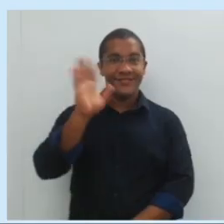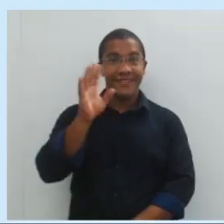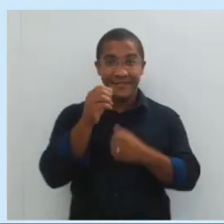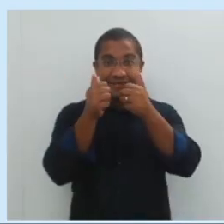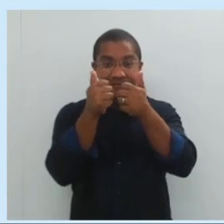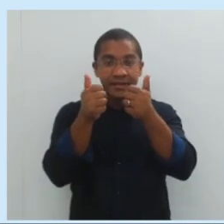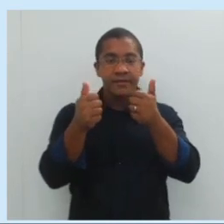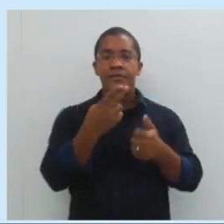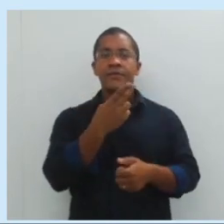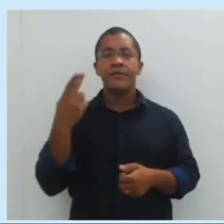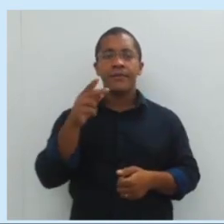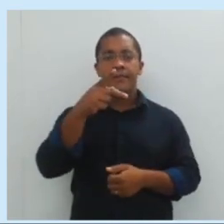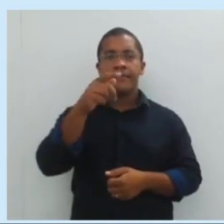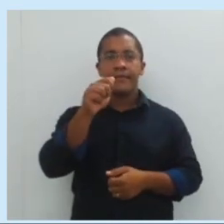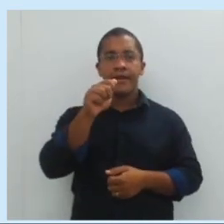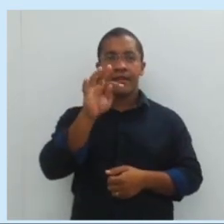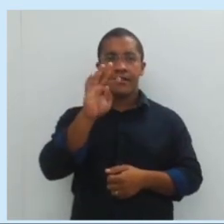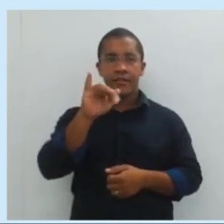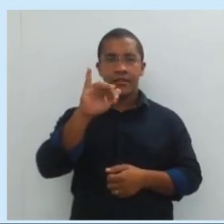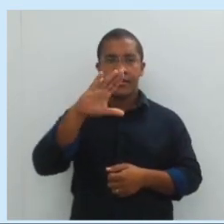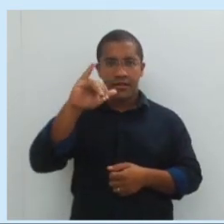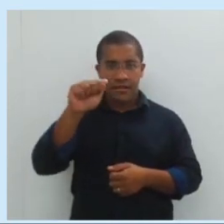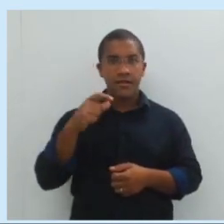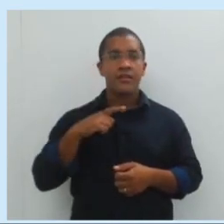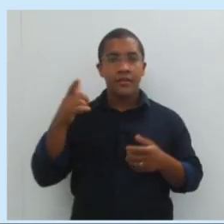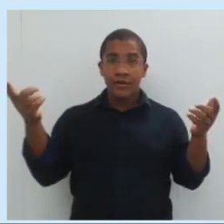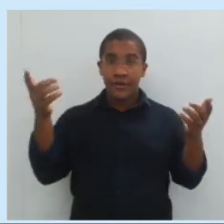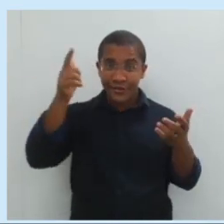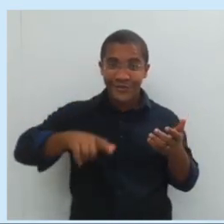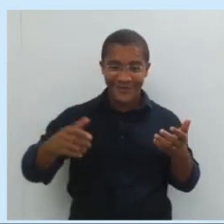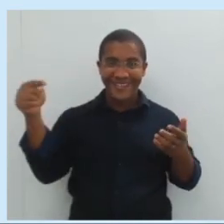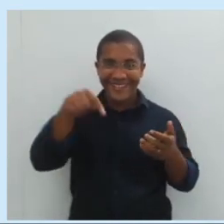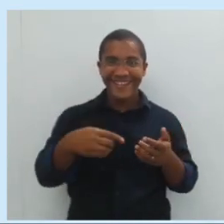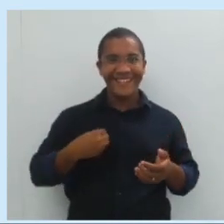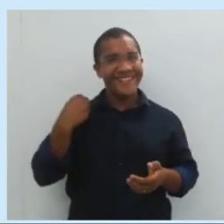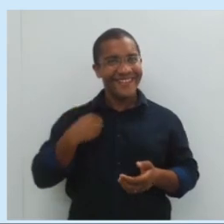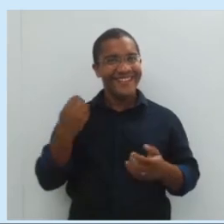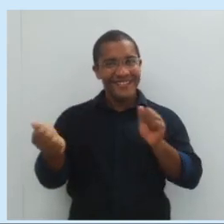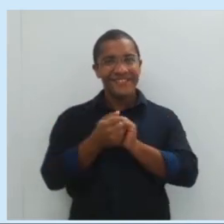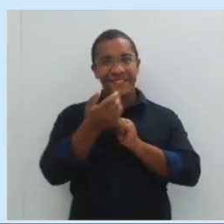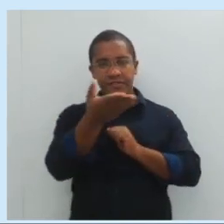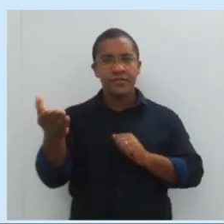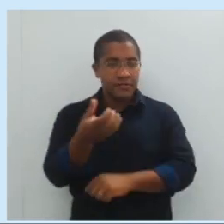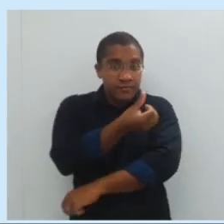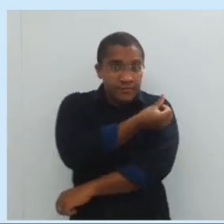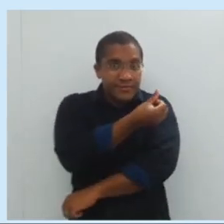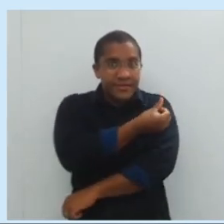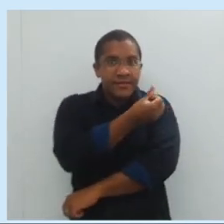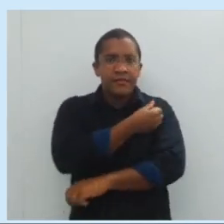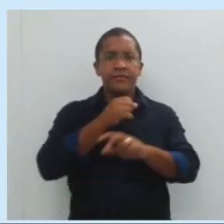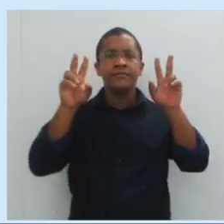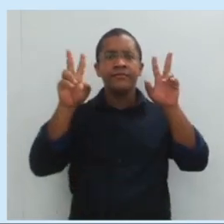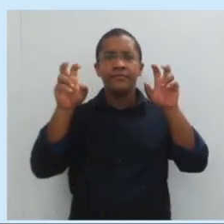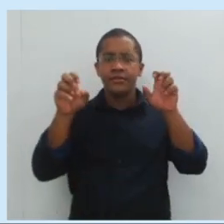Olá, tudo bem? Meu nome é Patrícia Dantas, estou aqui novamente no Educa.pe para falar para o sexto ano